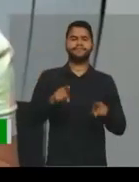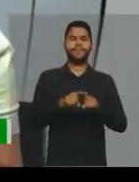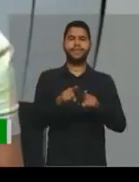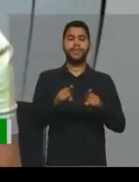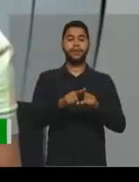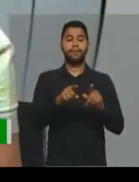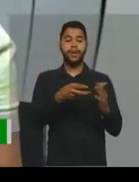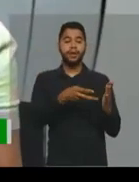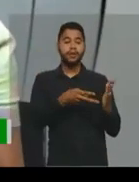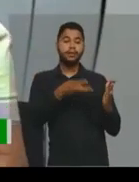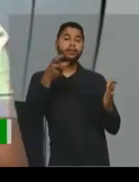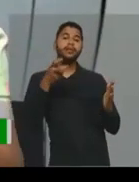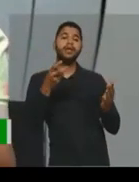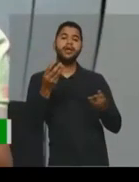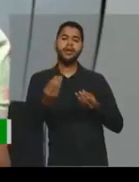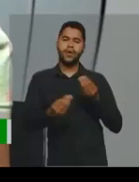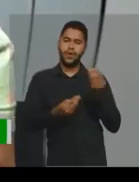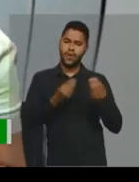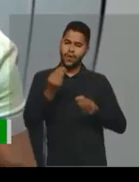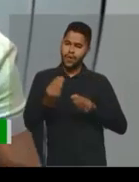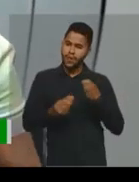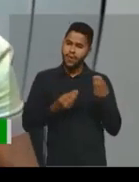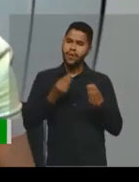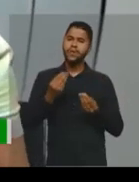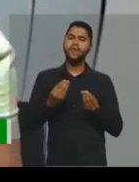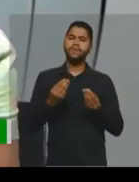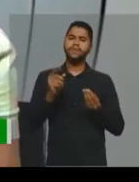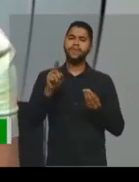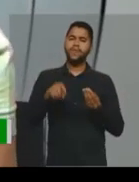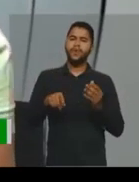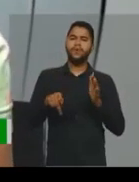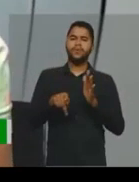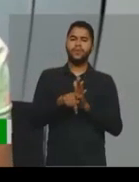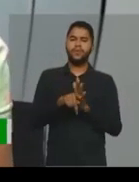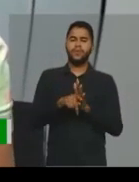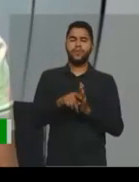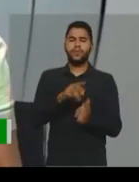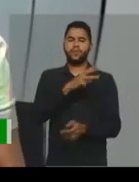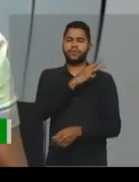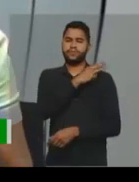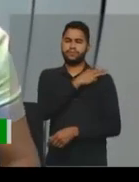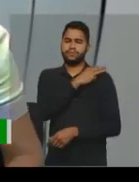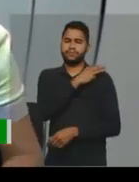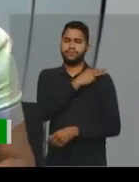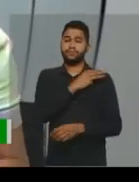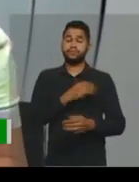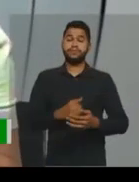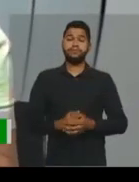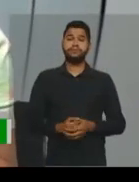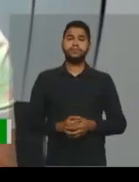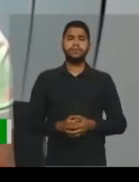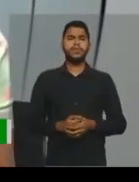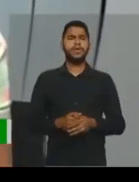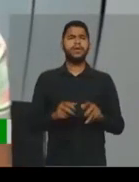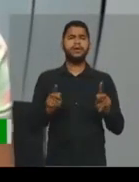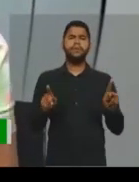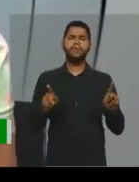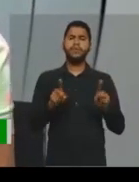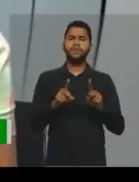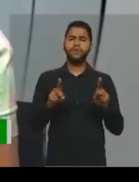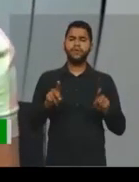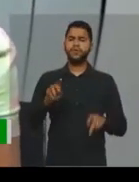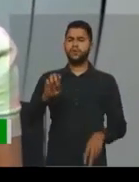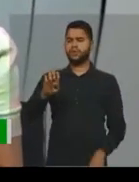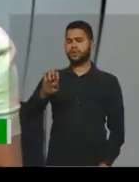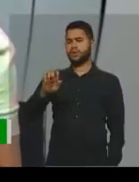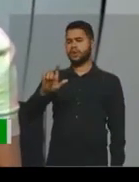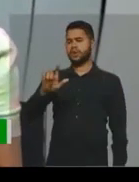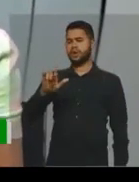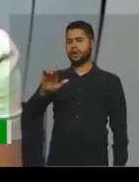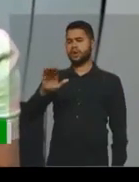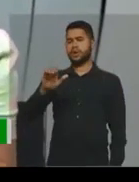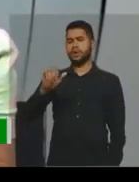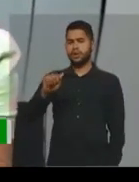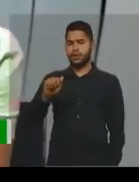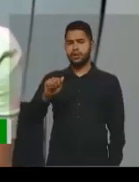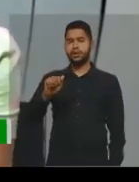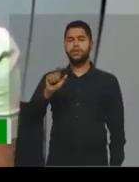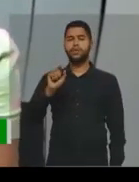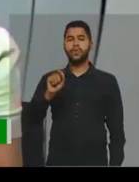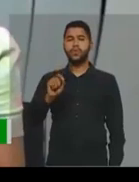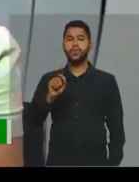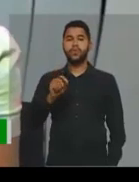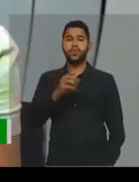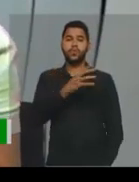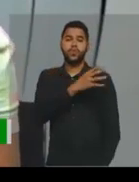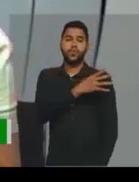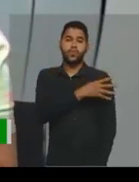interpretá-los? Então, essas foram as aulas do terceiro ano, né, Dani? A professora Élica Gonçalves trabalhou no